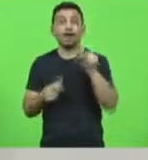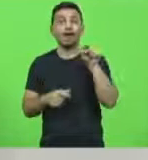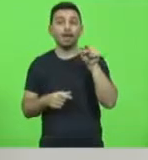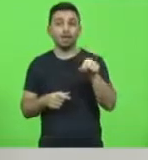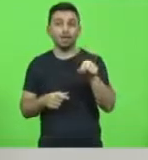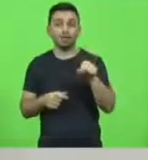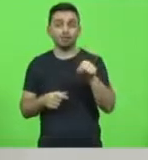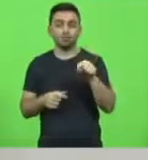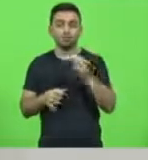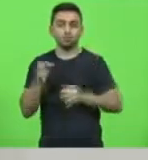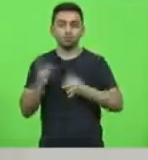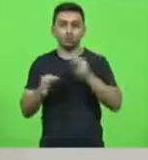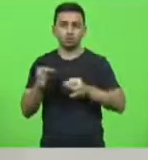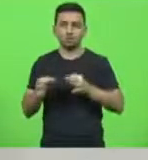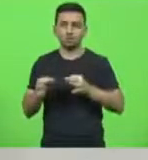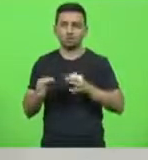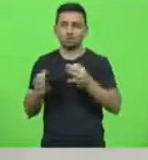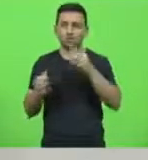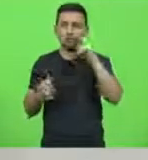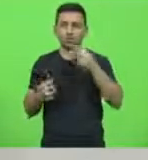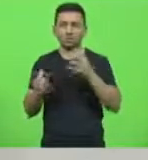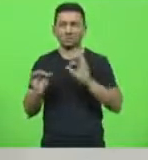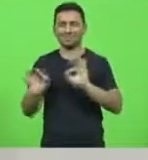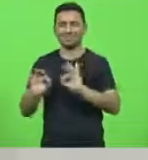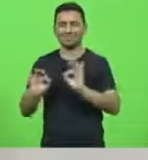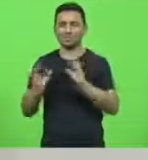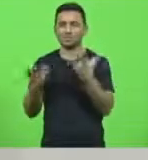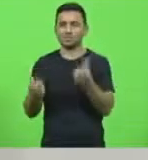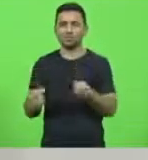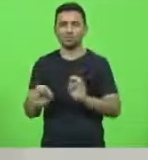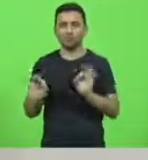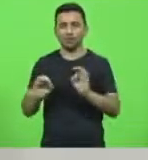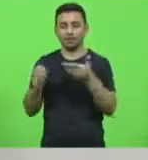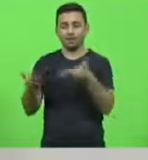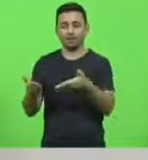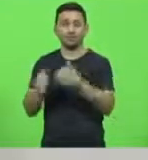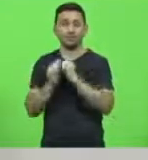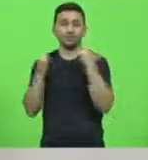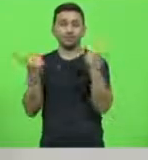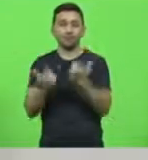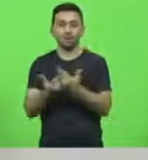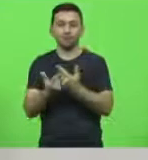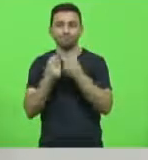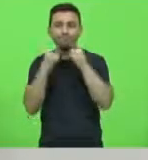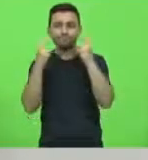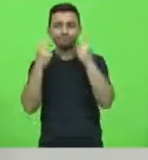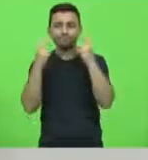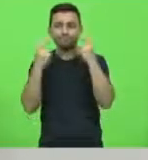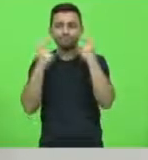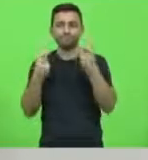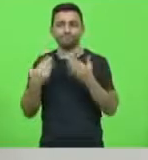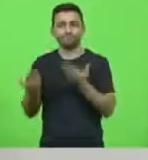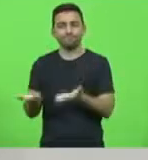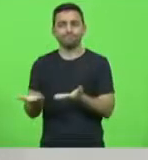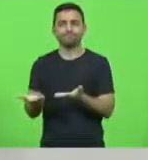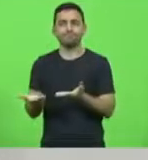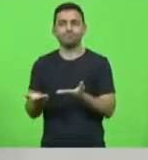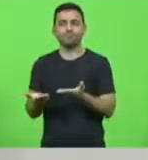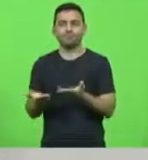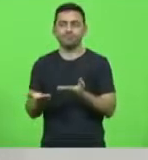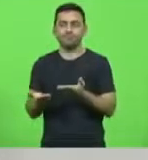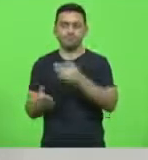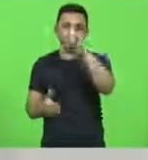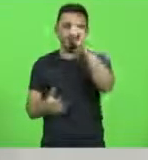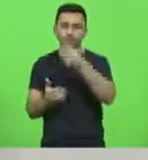revogação das medidas cautelares e a Assembleia acabou constrangida com a sua decisão totalmente ilegal.